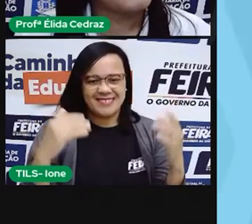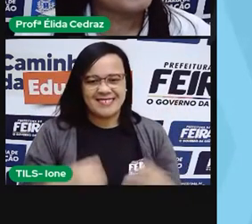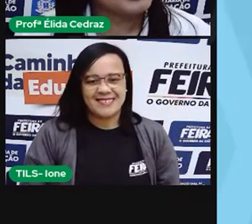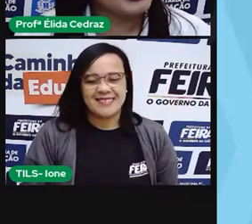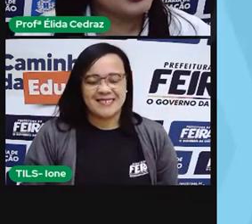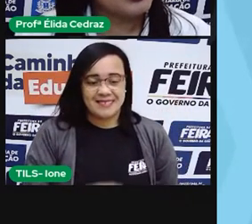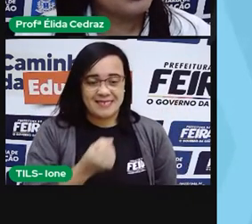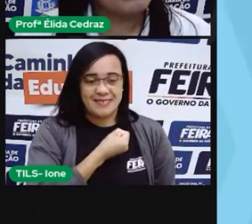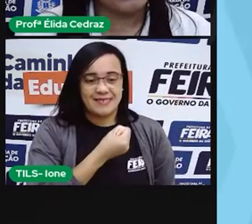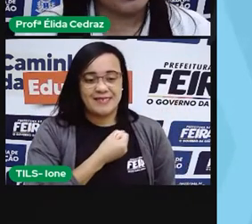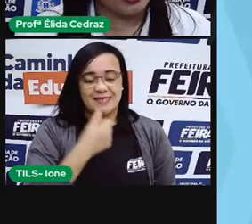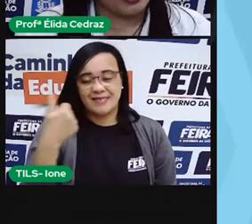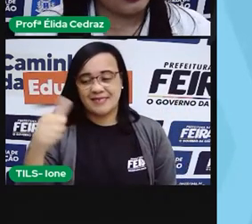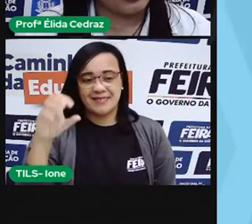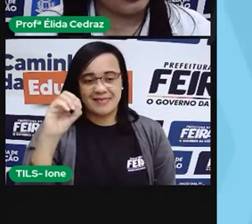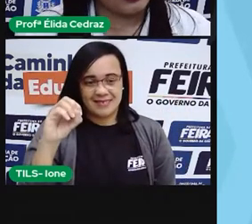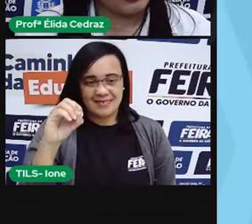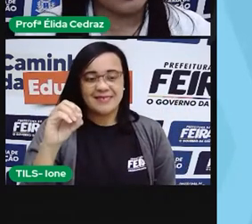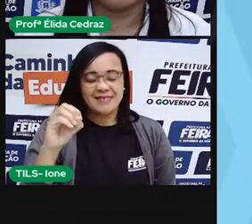Caixa de número 10.